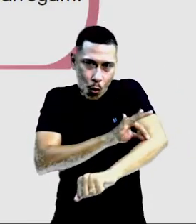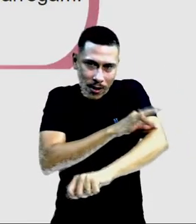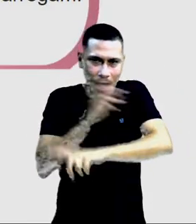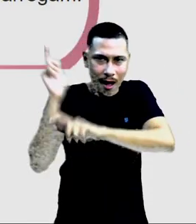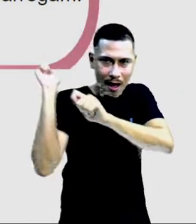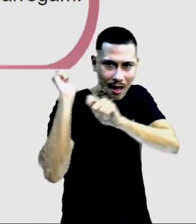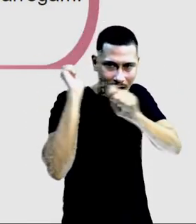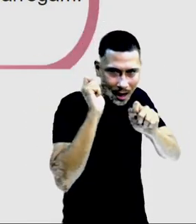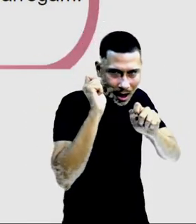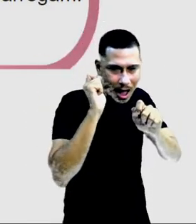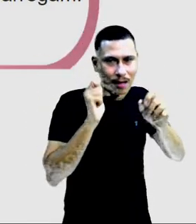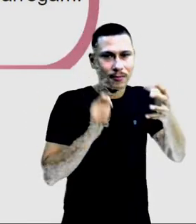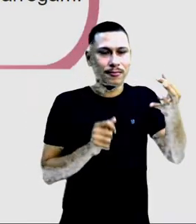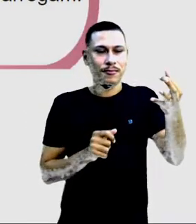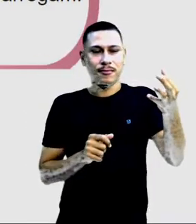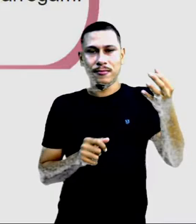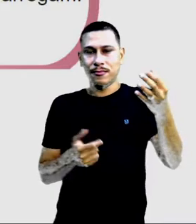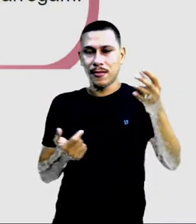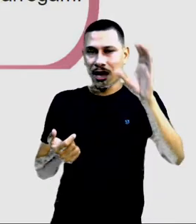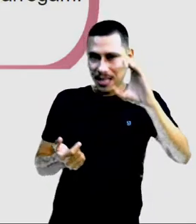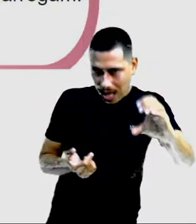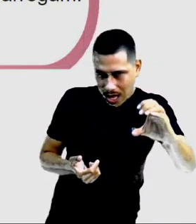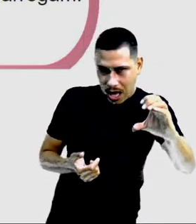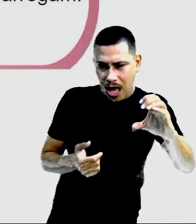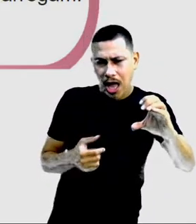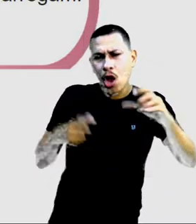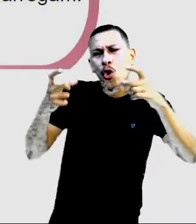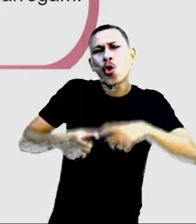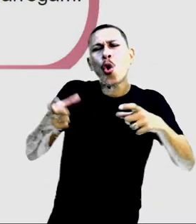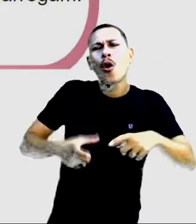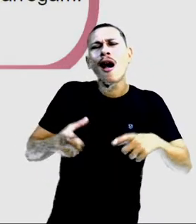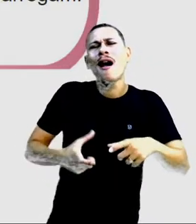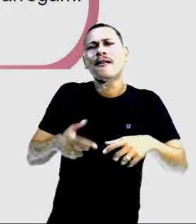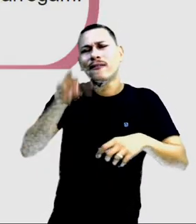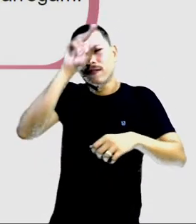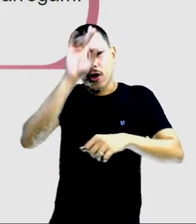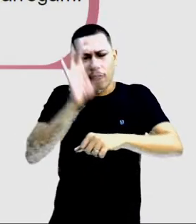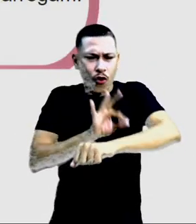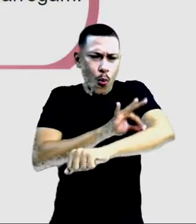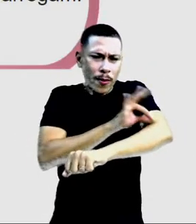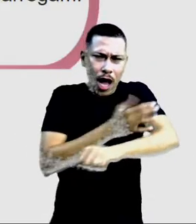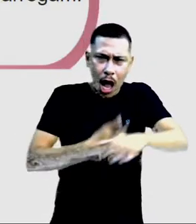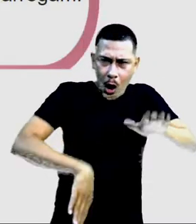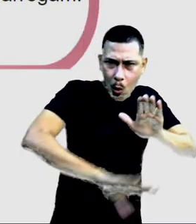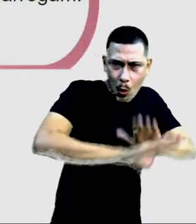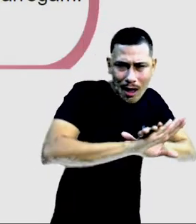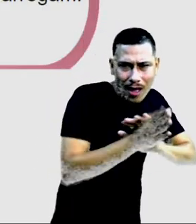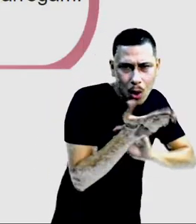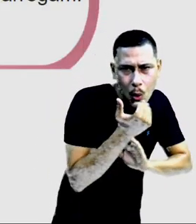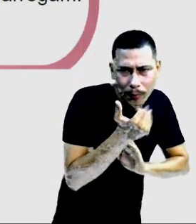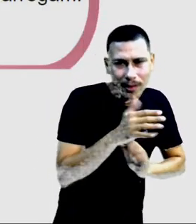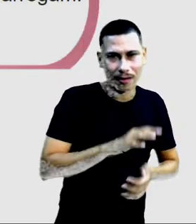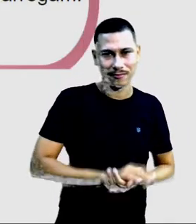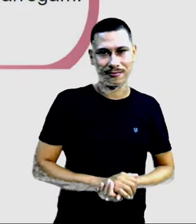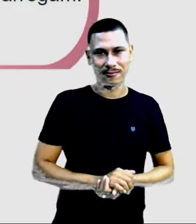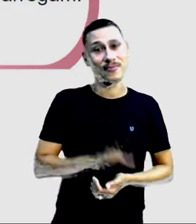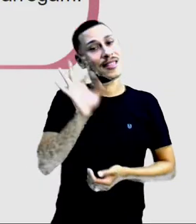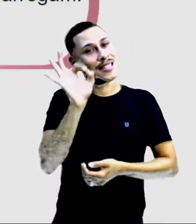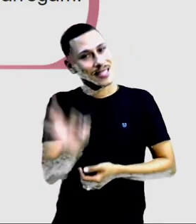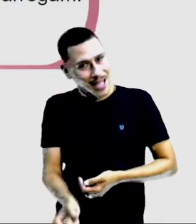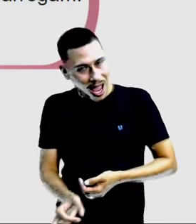tantas comidas. E agora, hein? As formigas são corajosas, não é isso?